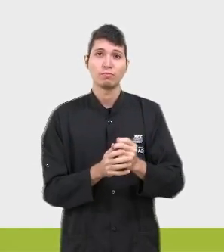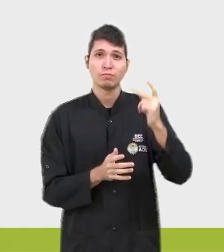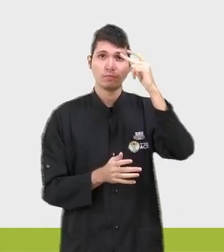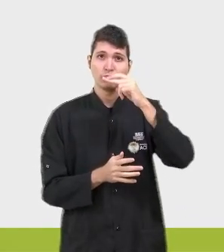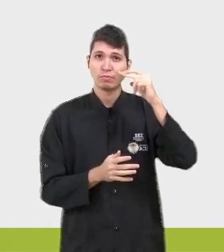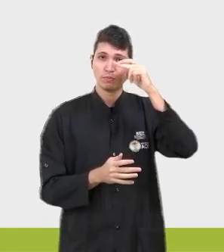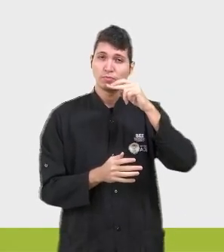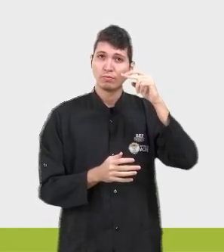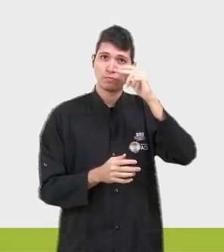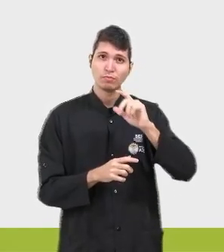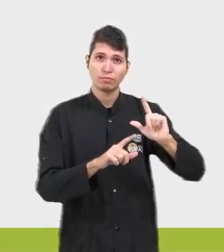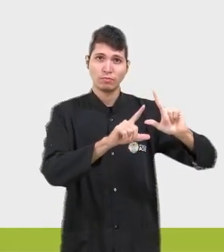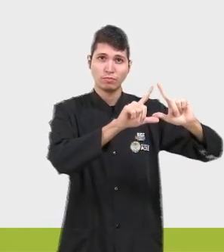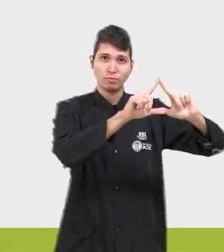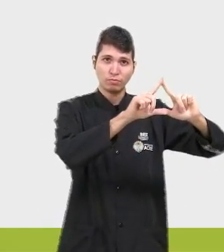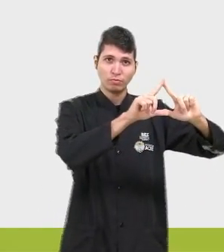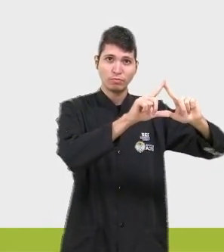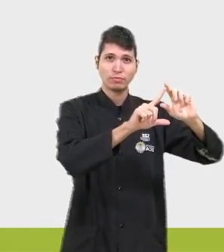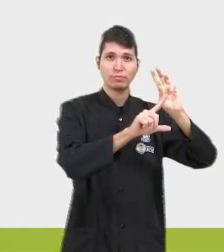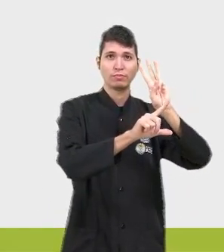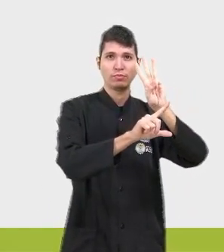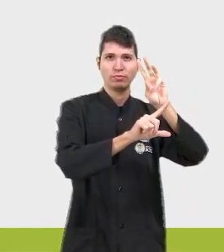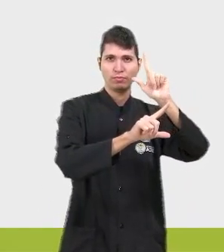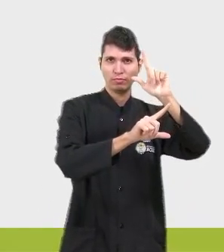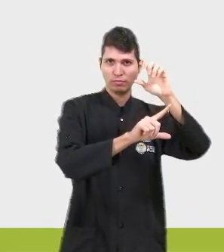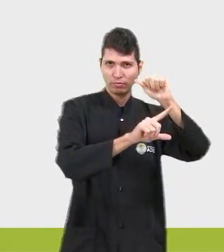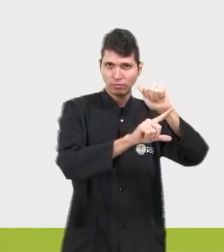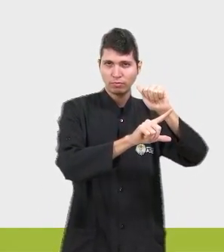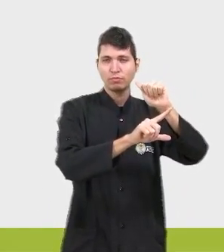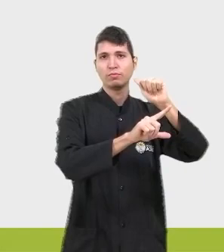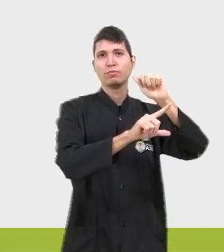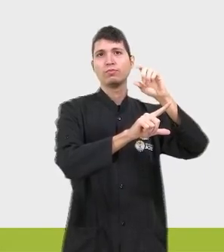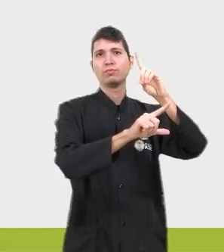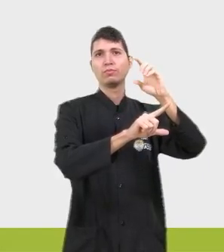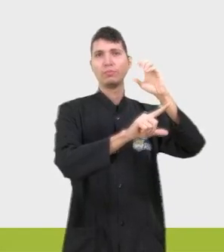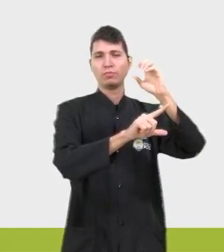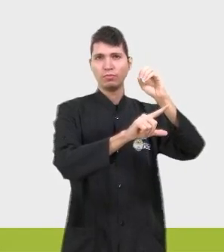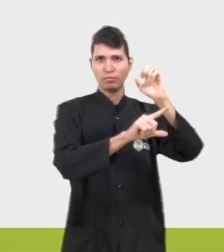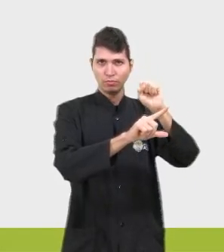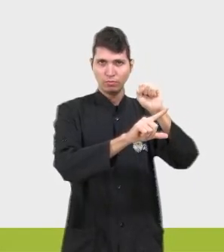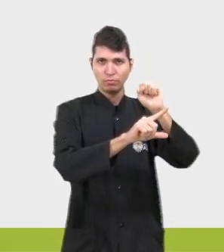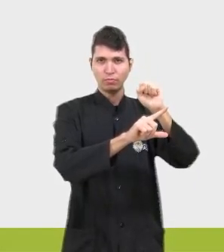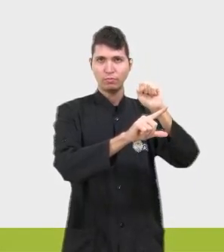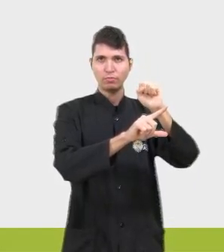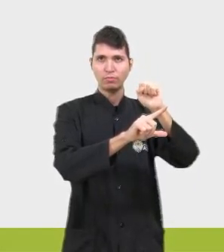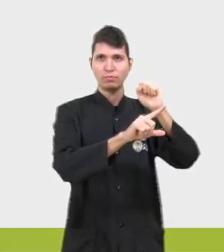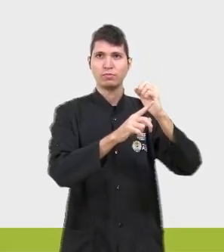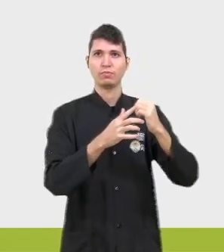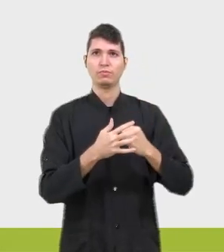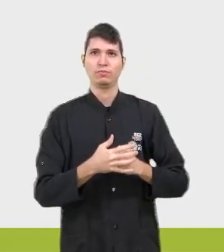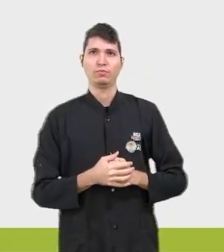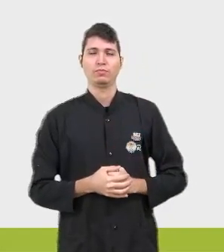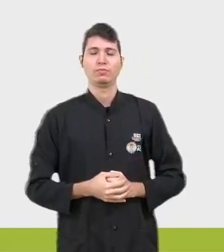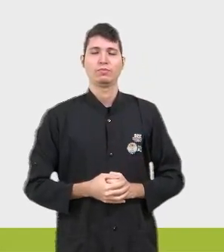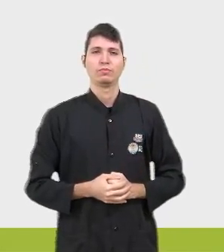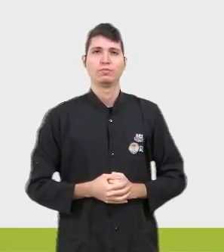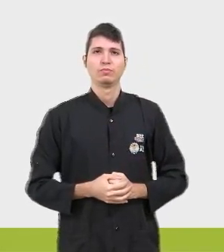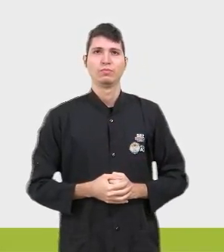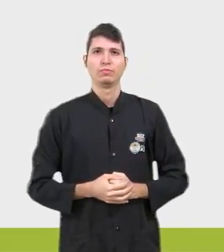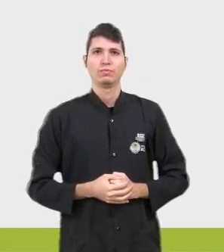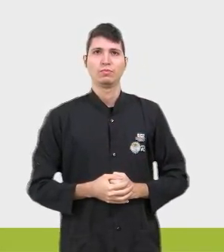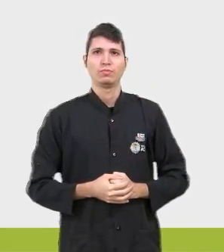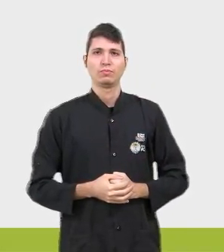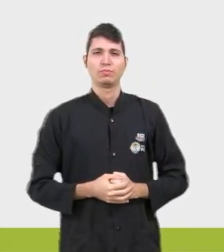triângulo, polígono formado por três lados, são classificados de acordo com as medidas dos seus lados. A gente tem aqui, como eu já havia dito, tá?